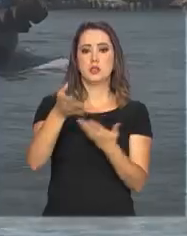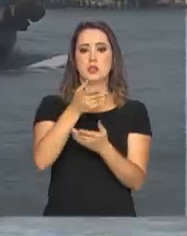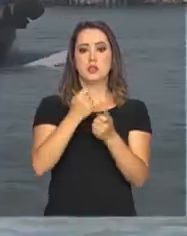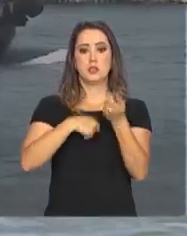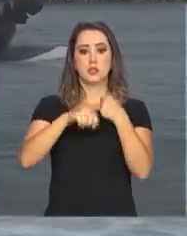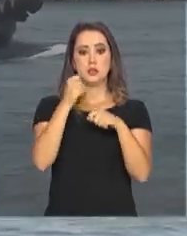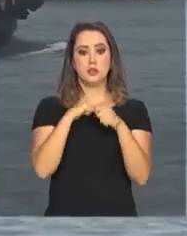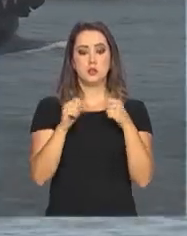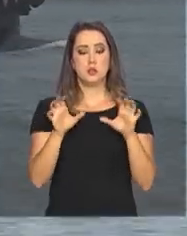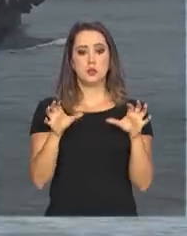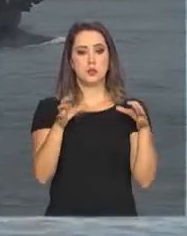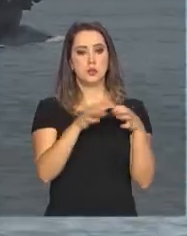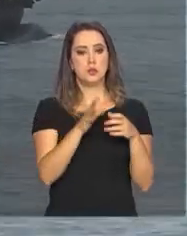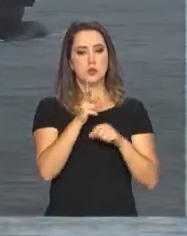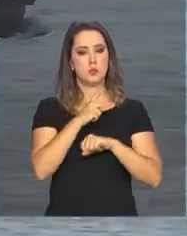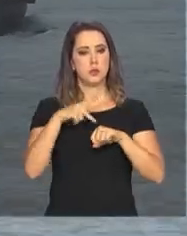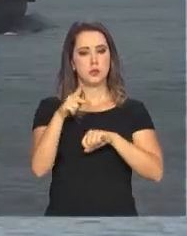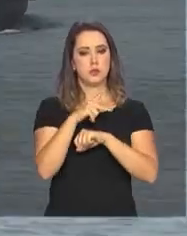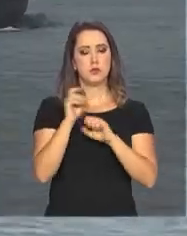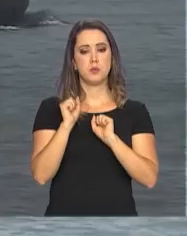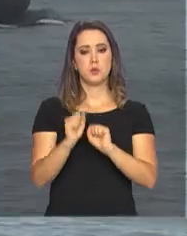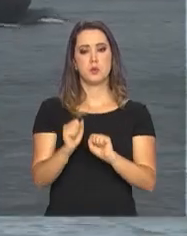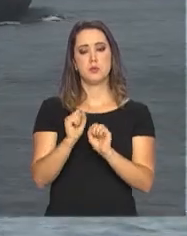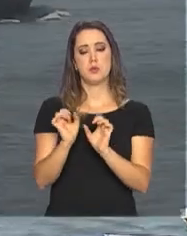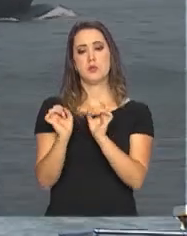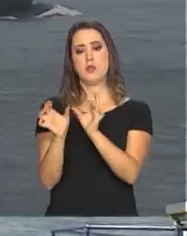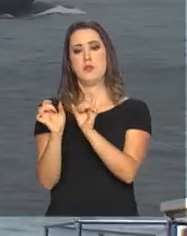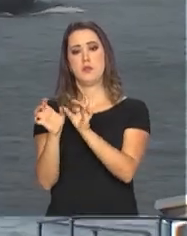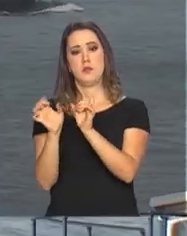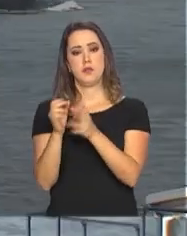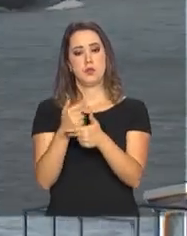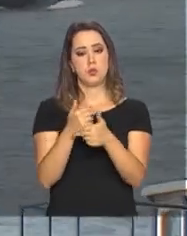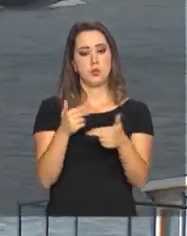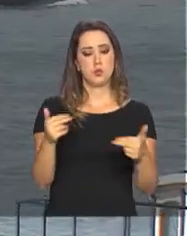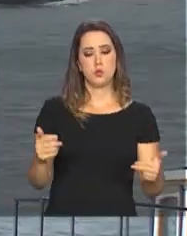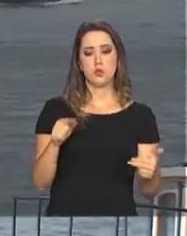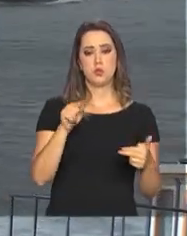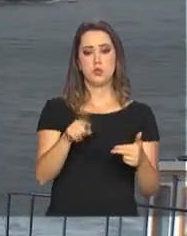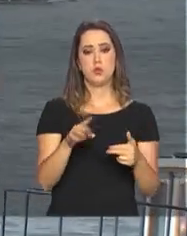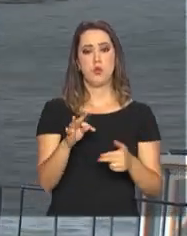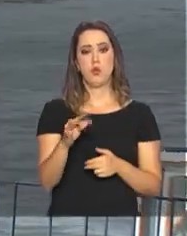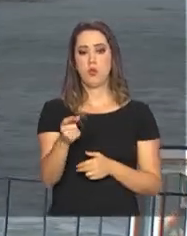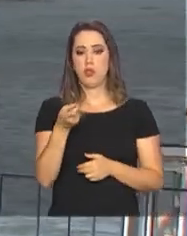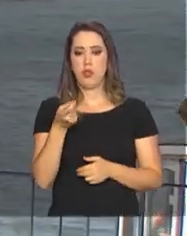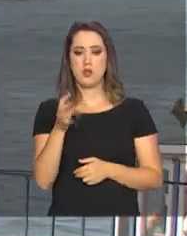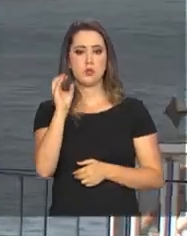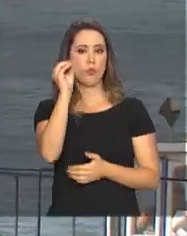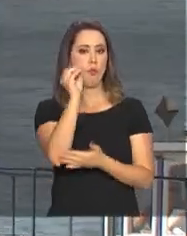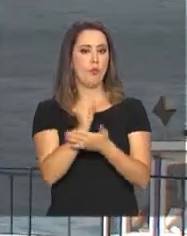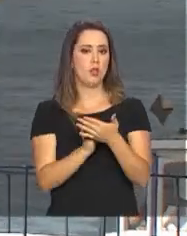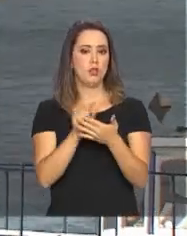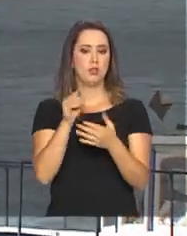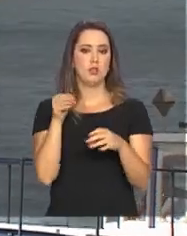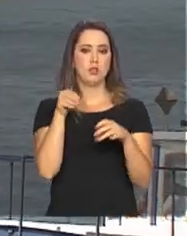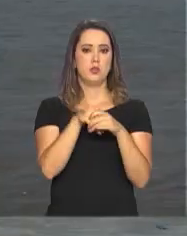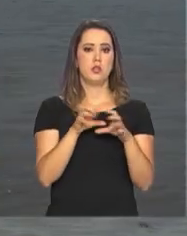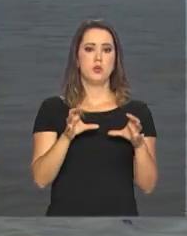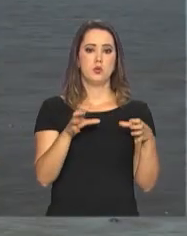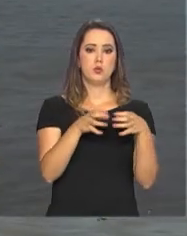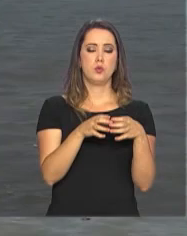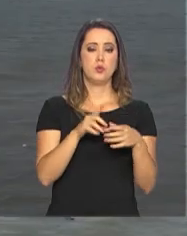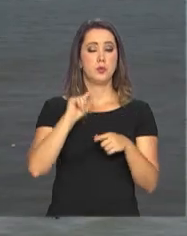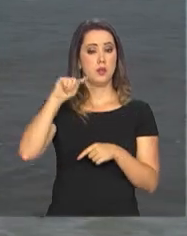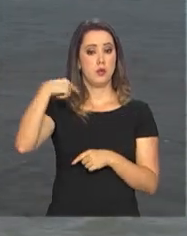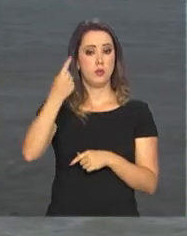econômica entre esses países permite a comercialização de produtos com tarifa zero dentro do bloco. Na próxima